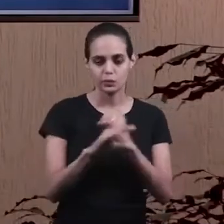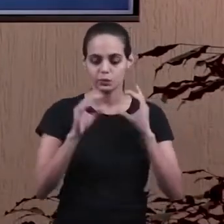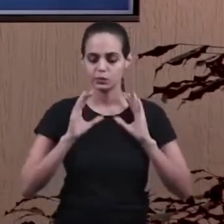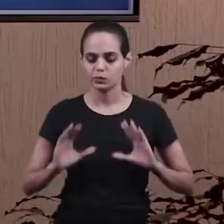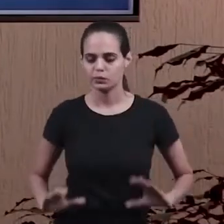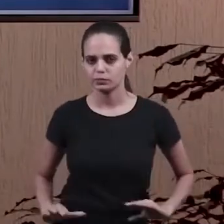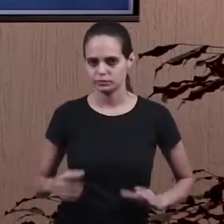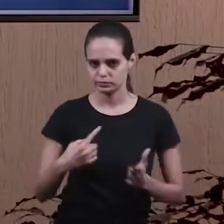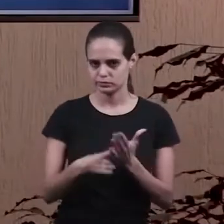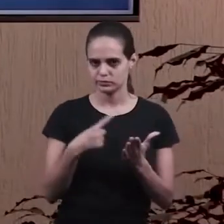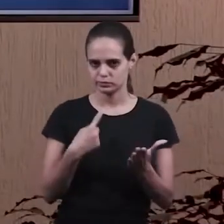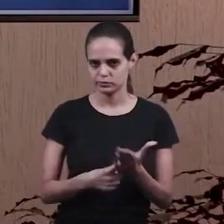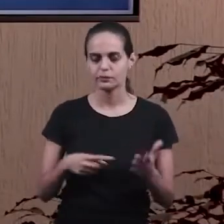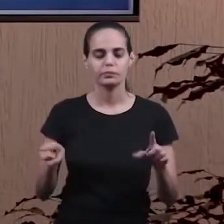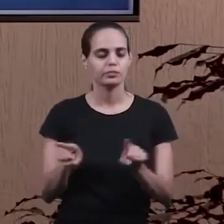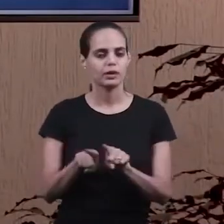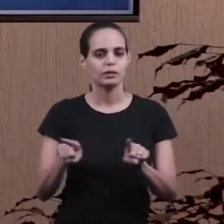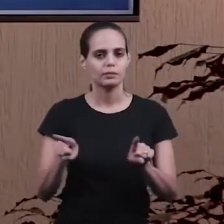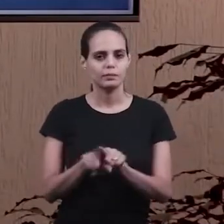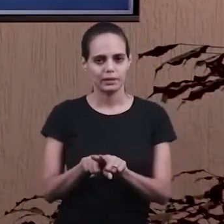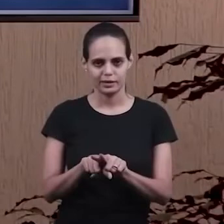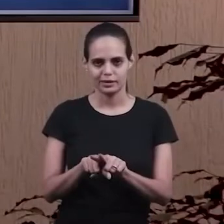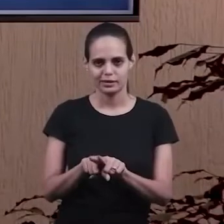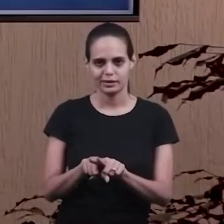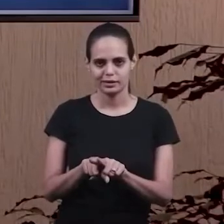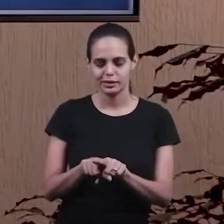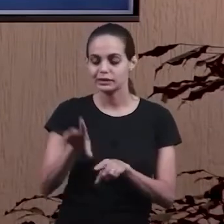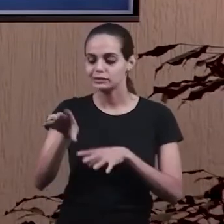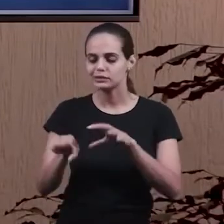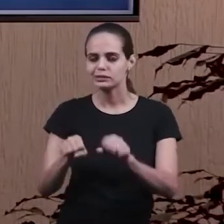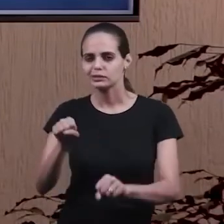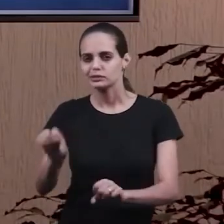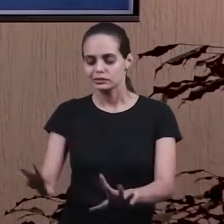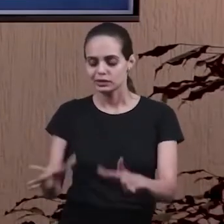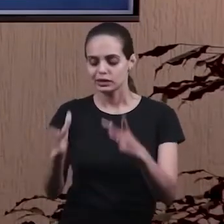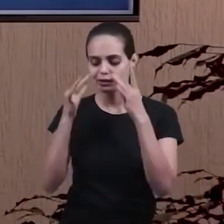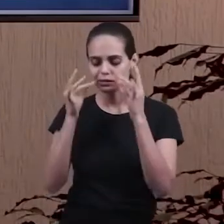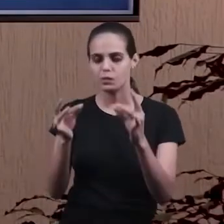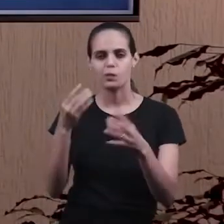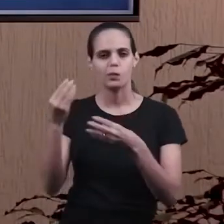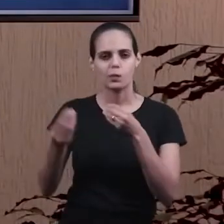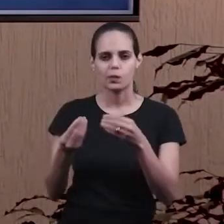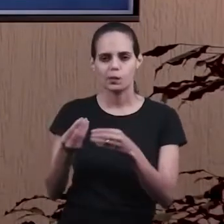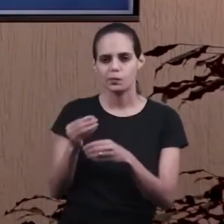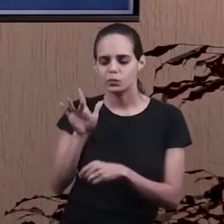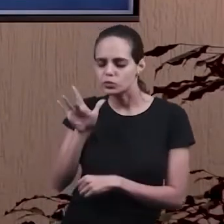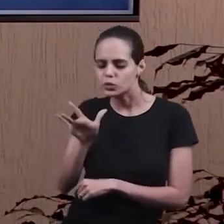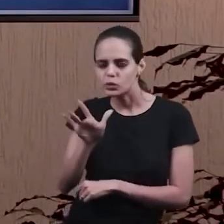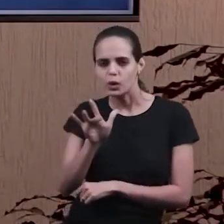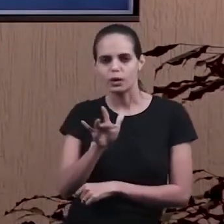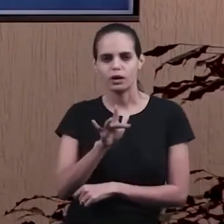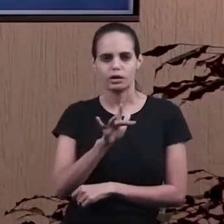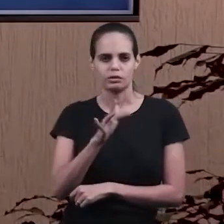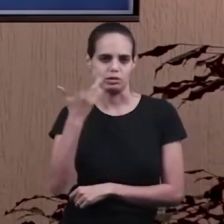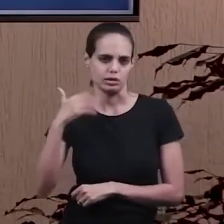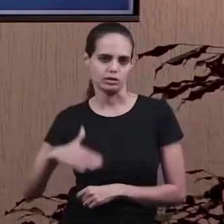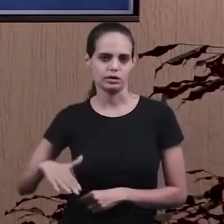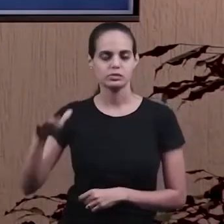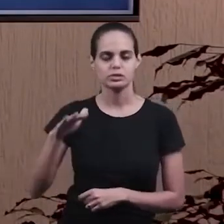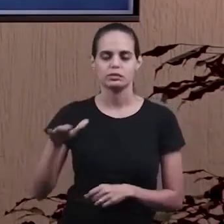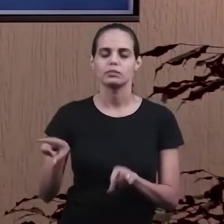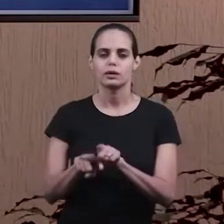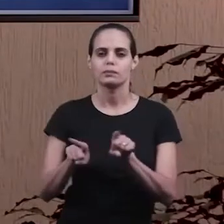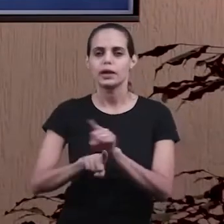comportamento, tá? E buscar a atenção da criança durante o culto, com pequenos toques na criança. Tendo